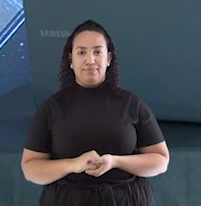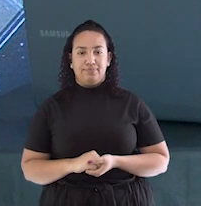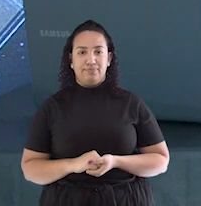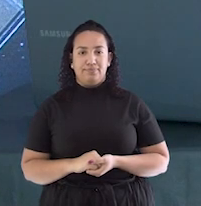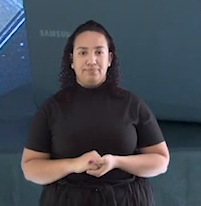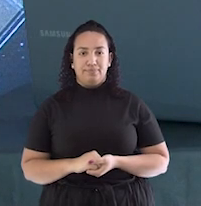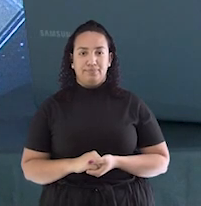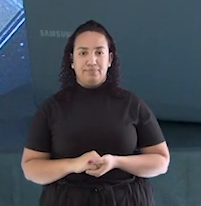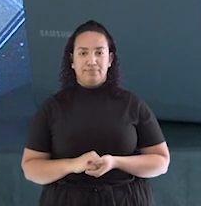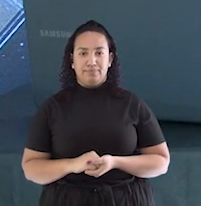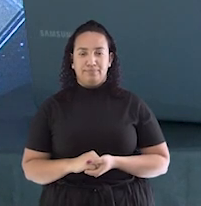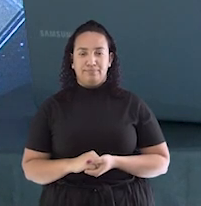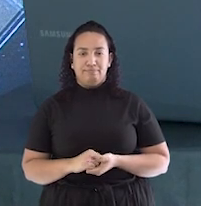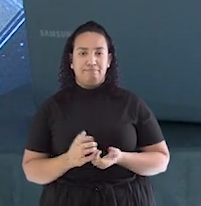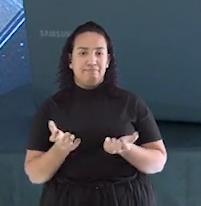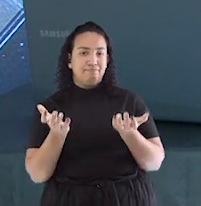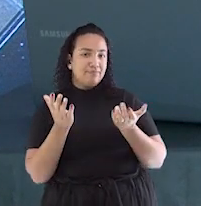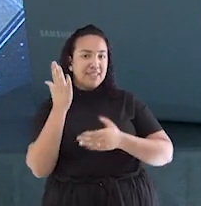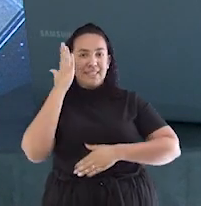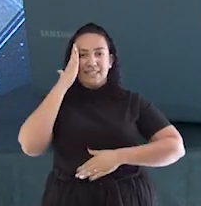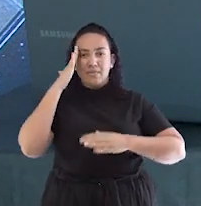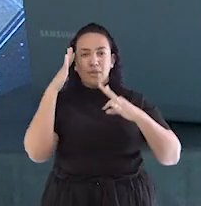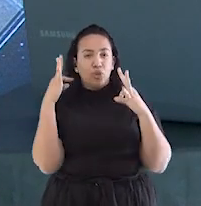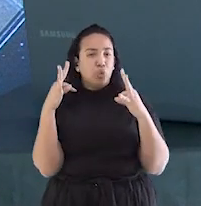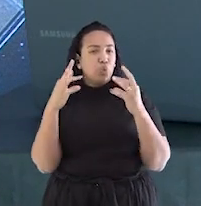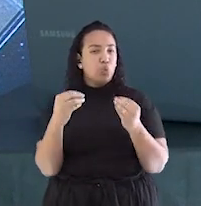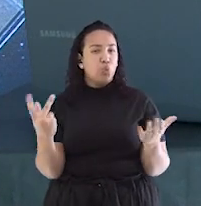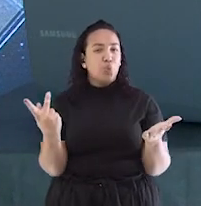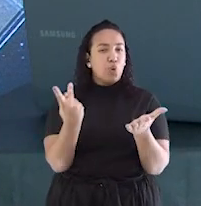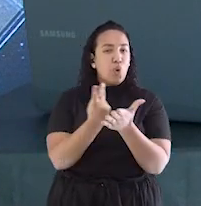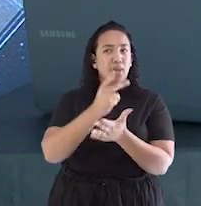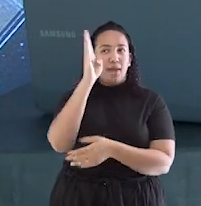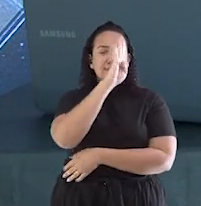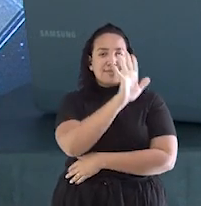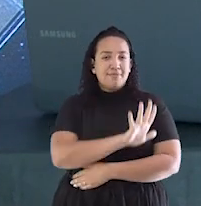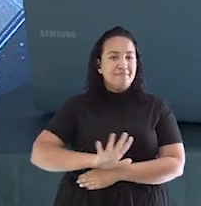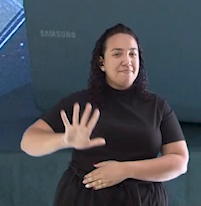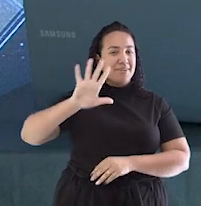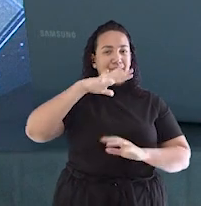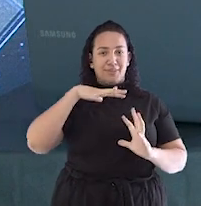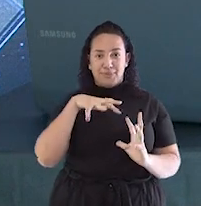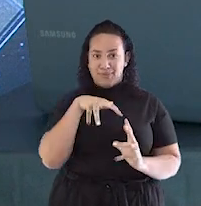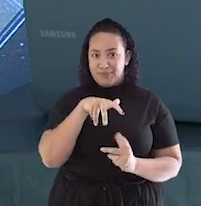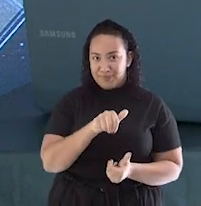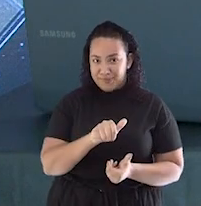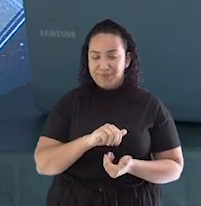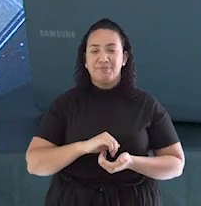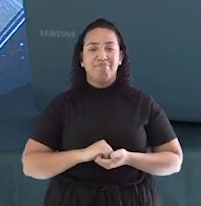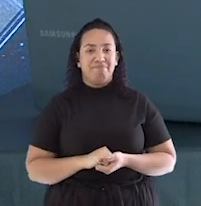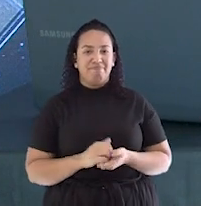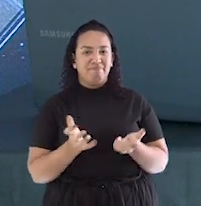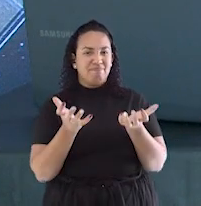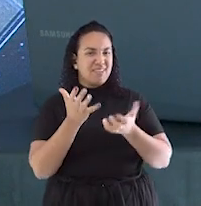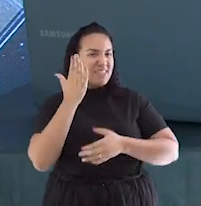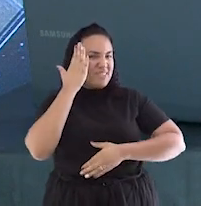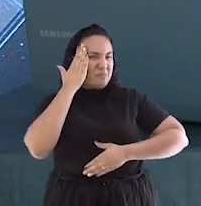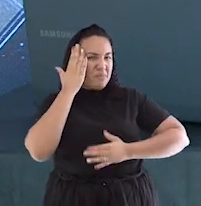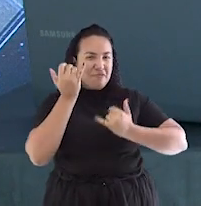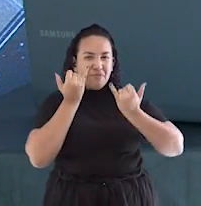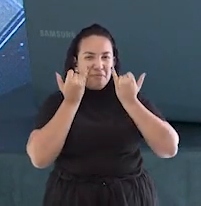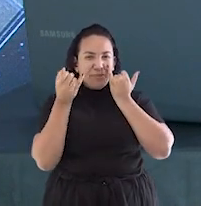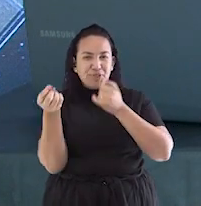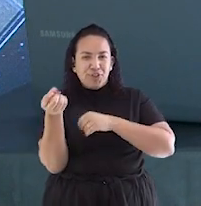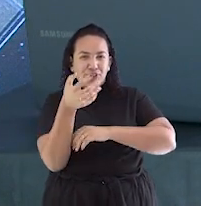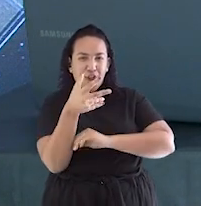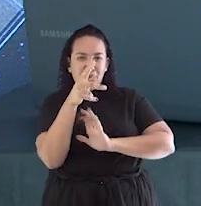Que tal ficar por dentro de tudo o que acontece no Brasil e no mundo? Quer ficar sabendo de todas as novidades e projetos na